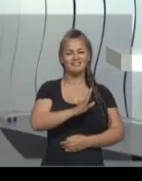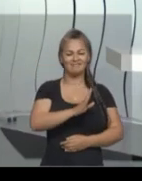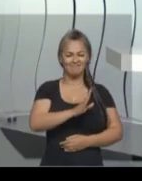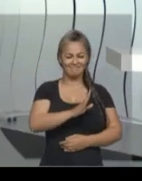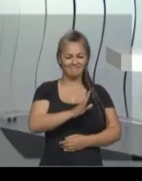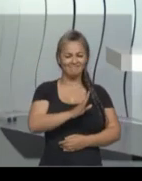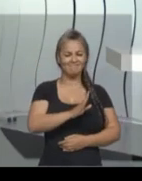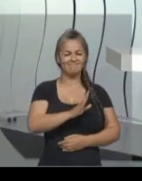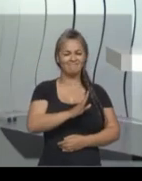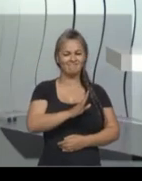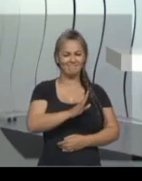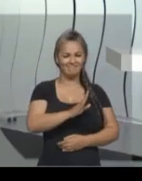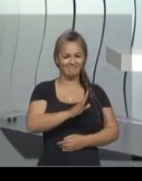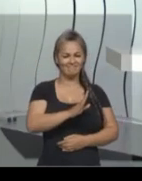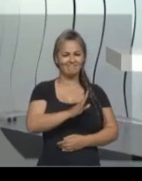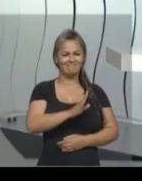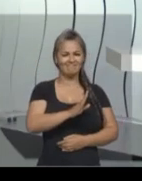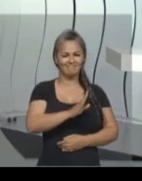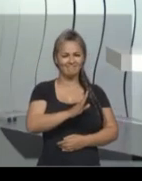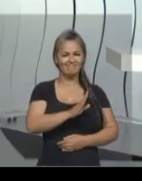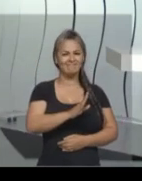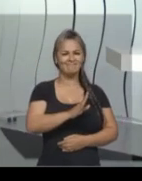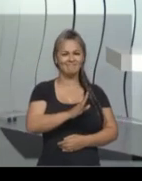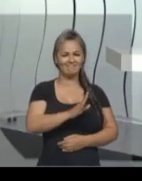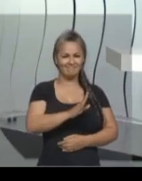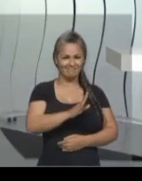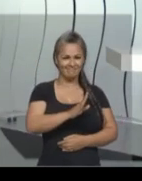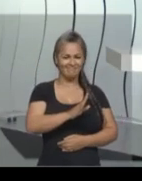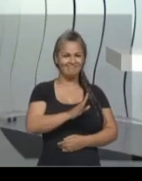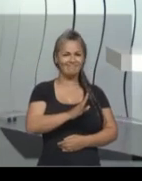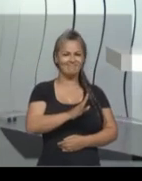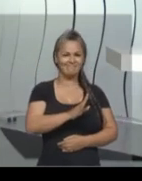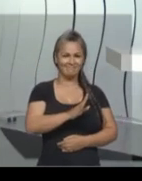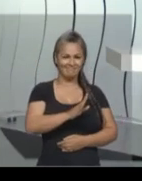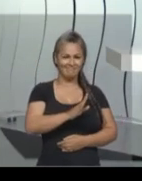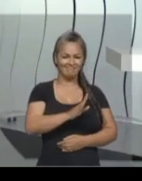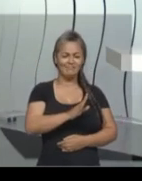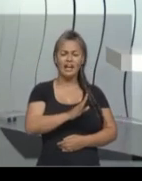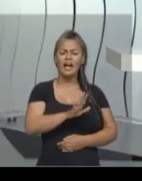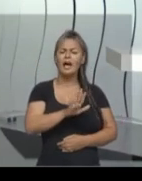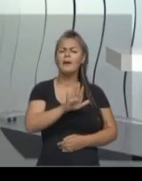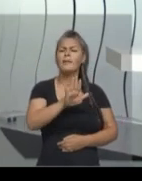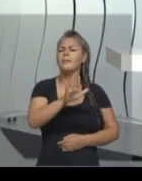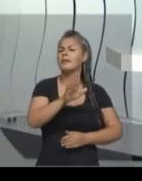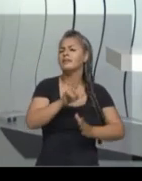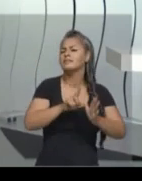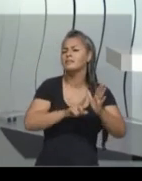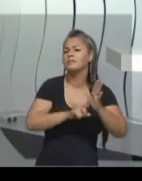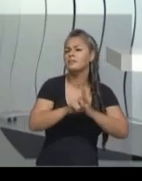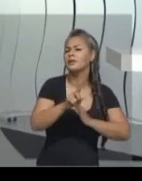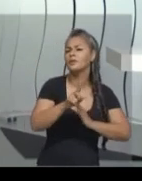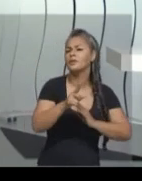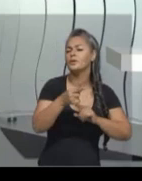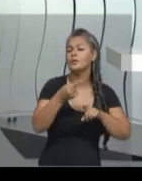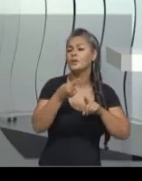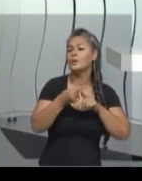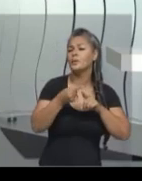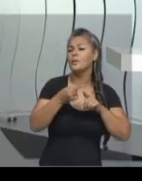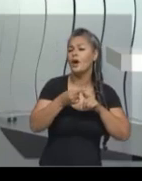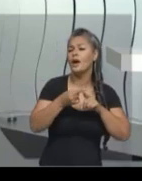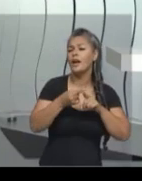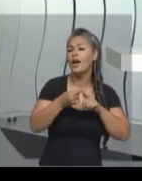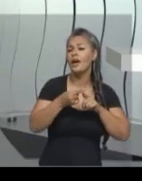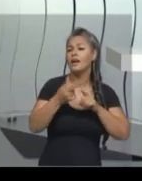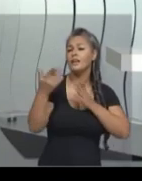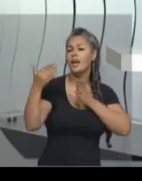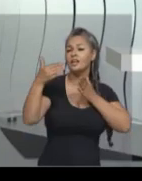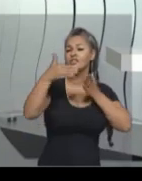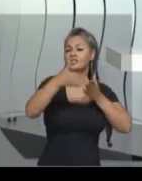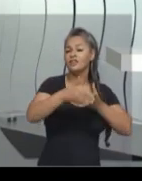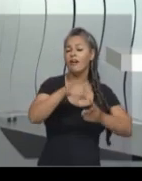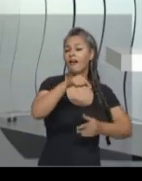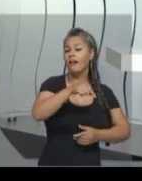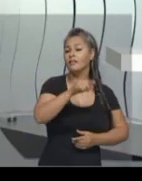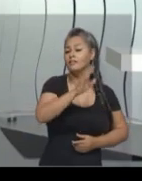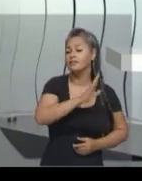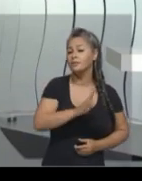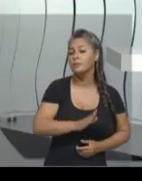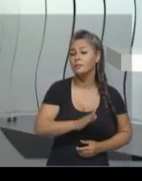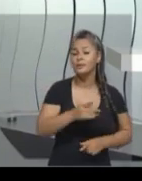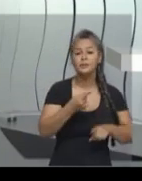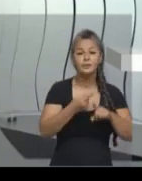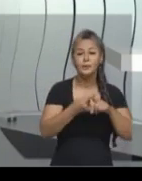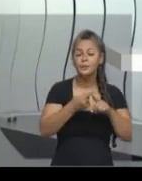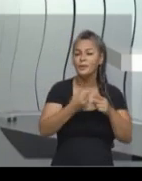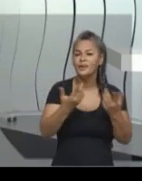e toda a corte vieram para o Brasil em novembro de 1807?